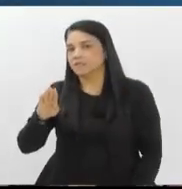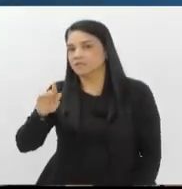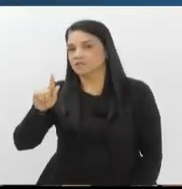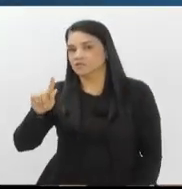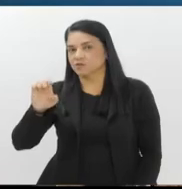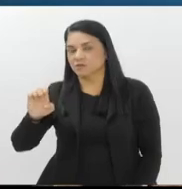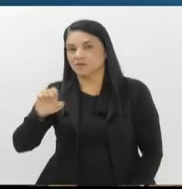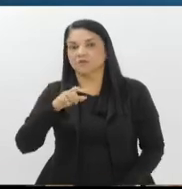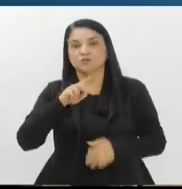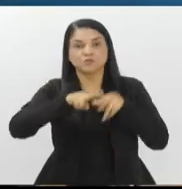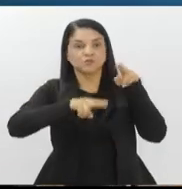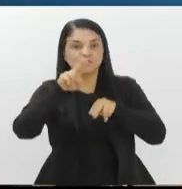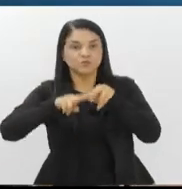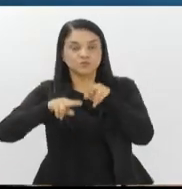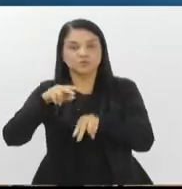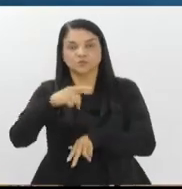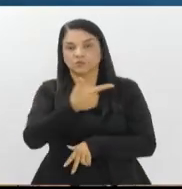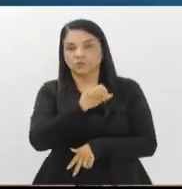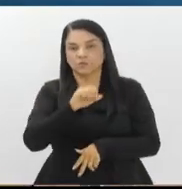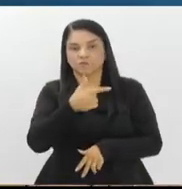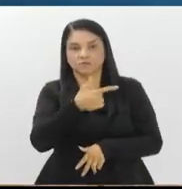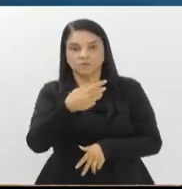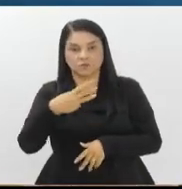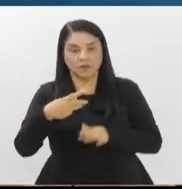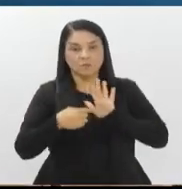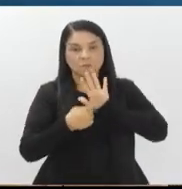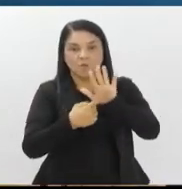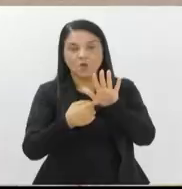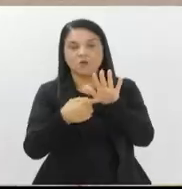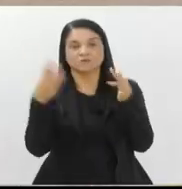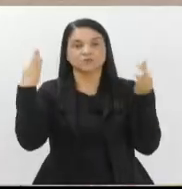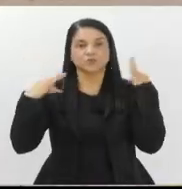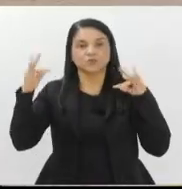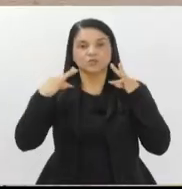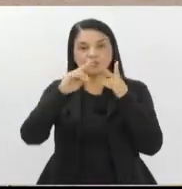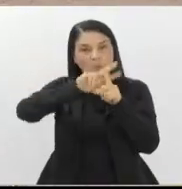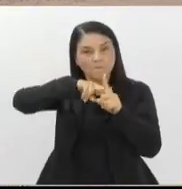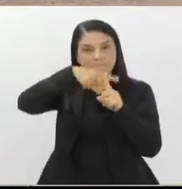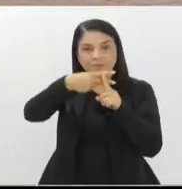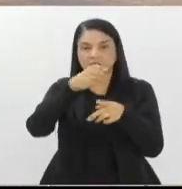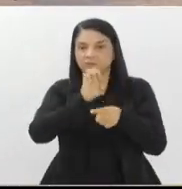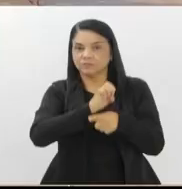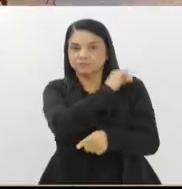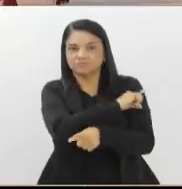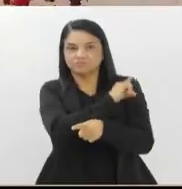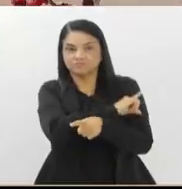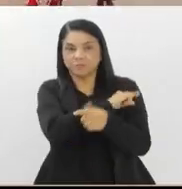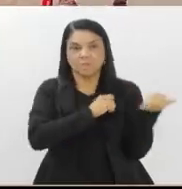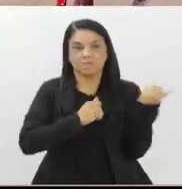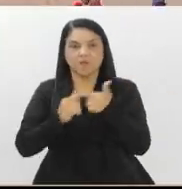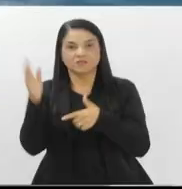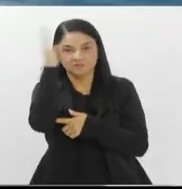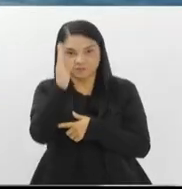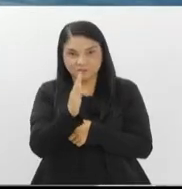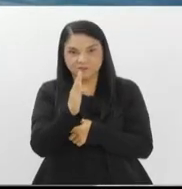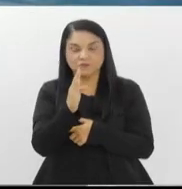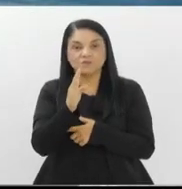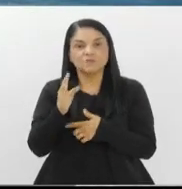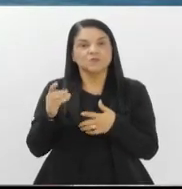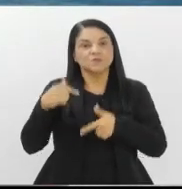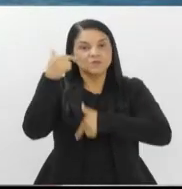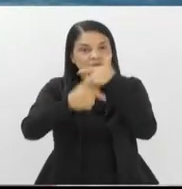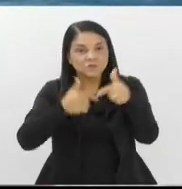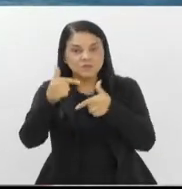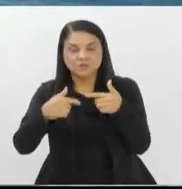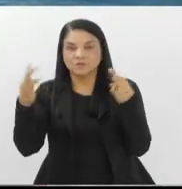2024, mostra que as atividades turísticas no Rio de Janeiro cresceram mais do que no Brasil. O índice do volume de serviços do